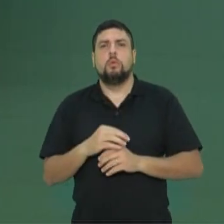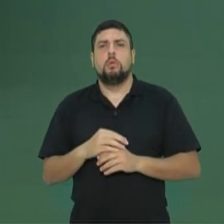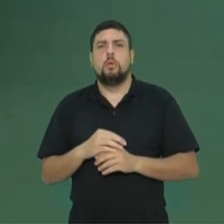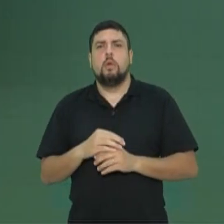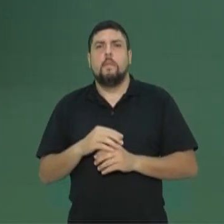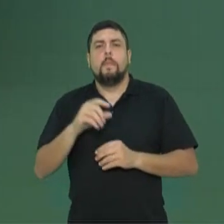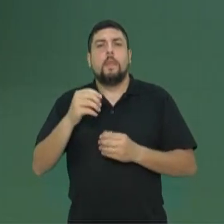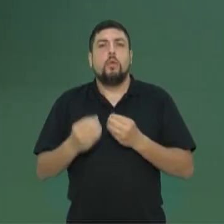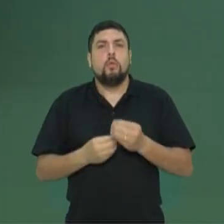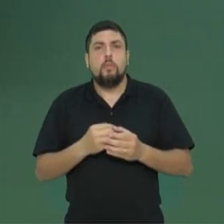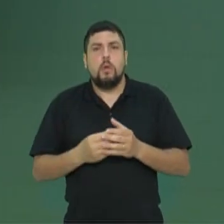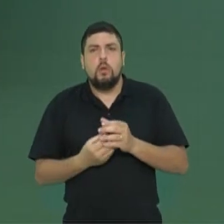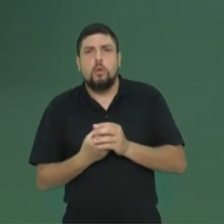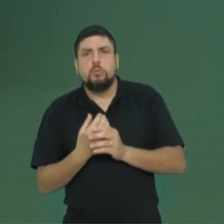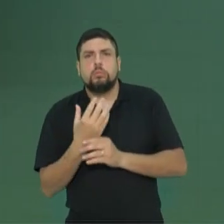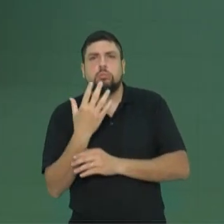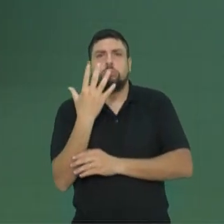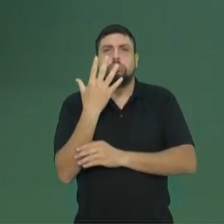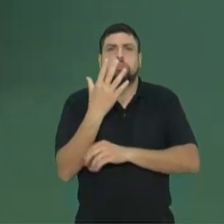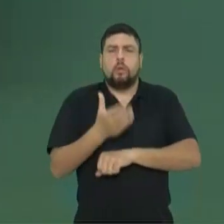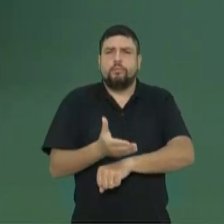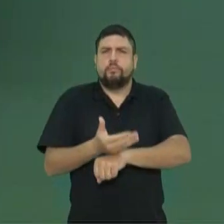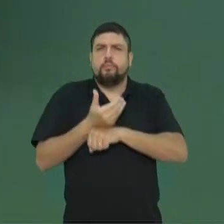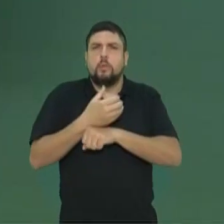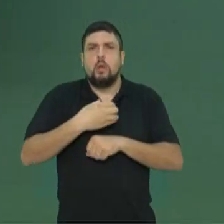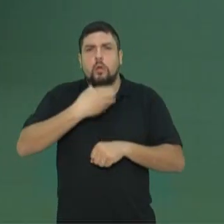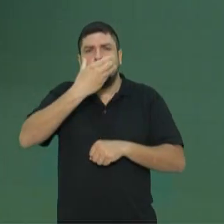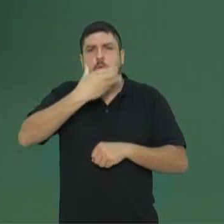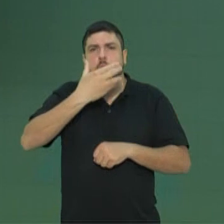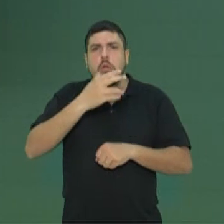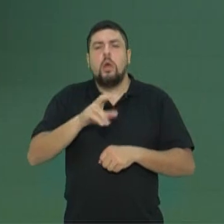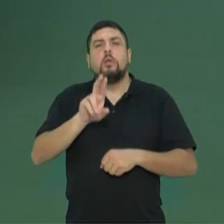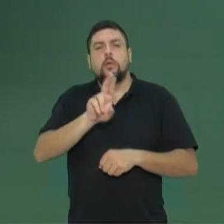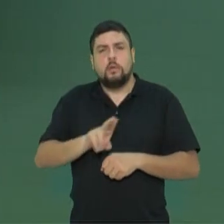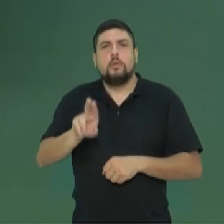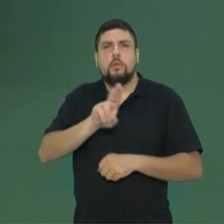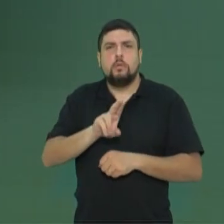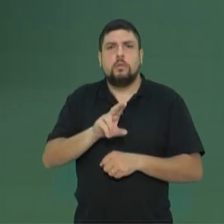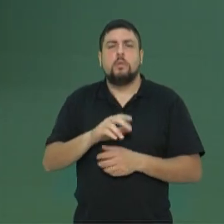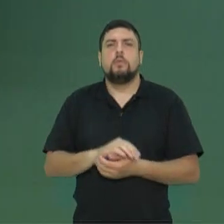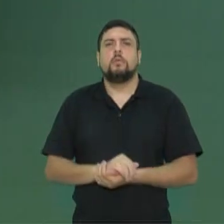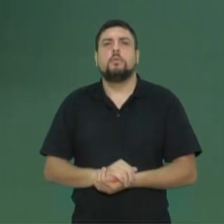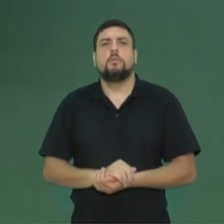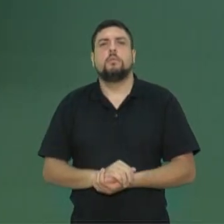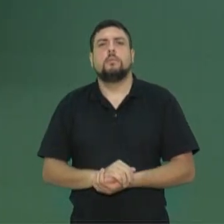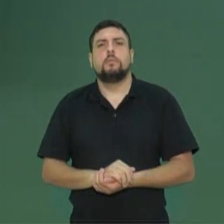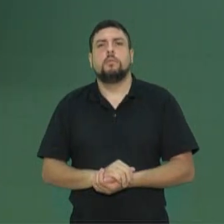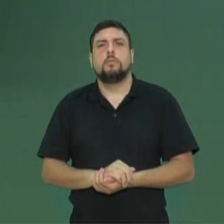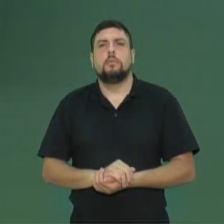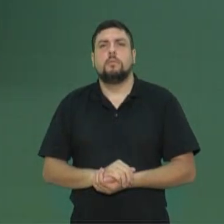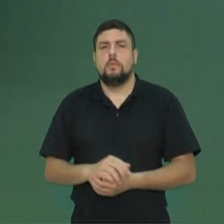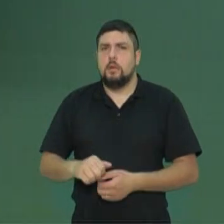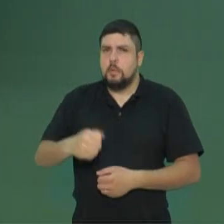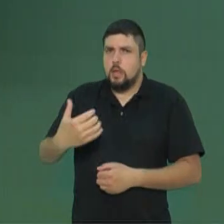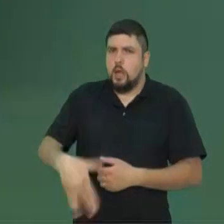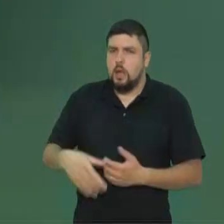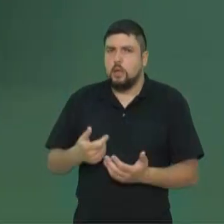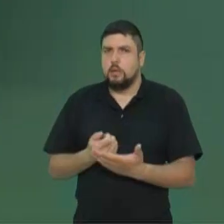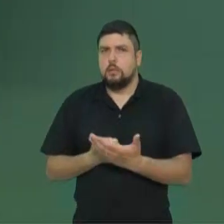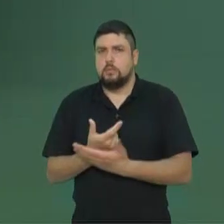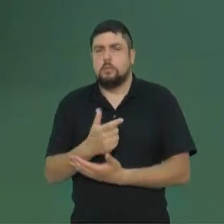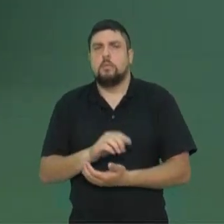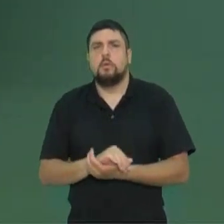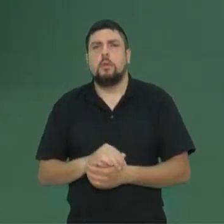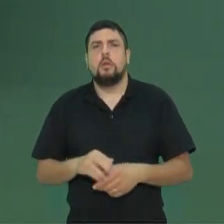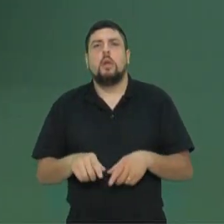faço? Eu faço ter produção de frutos mais cedo. Muitos há na fruticultura, os enxertos. Esses enxertos são mais caros para comprar. Também